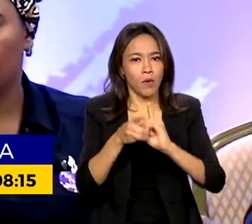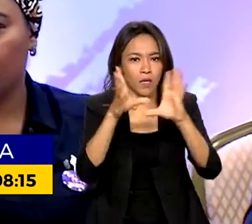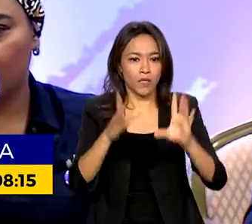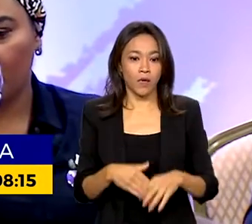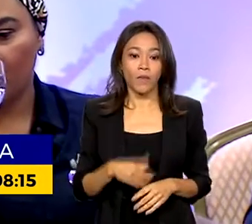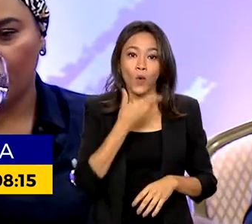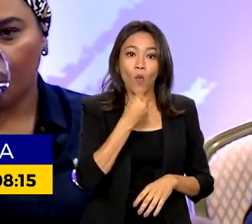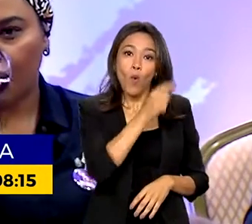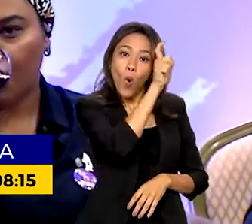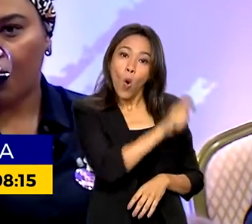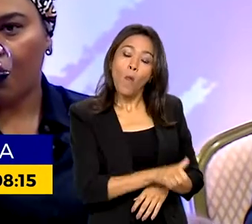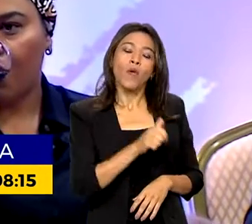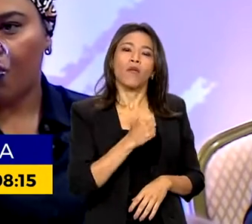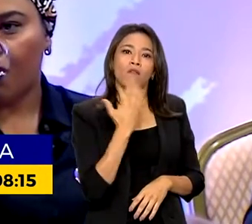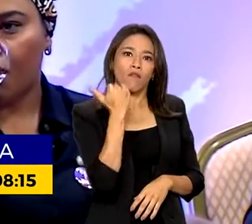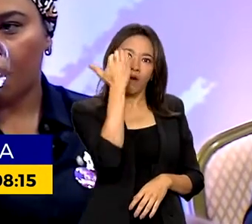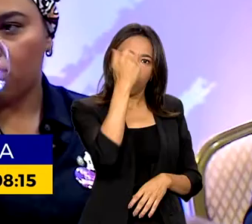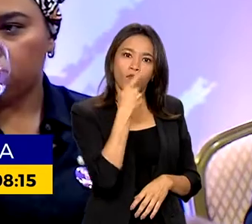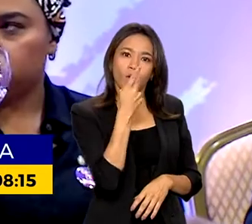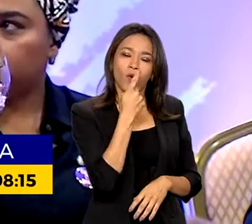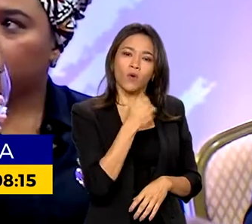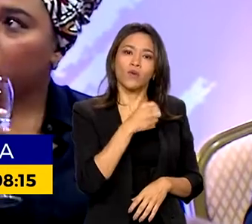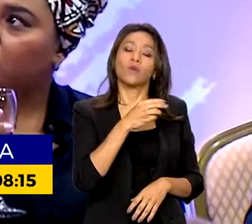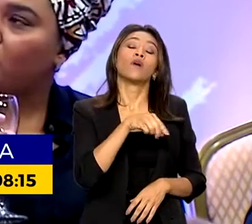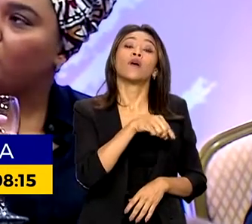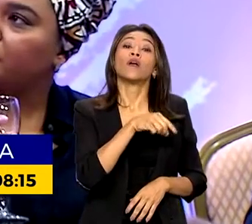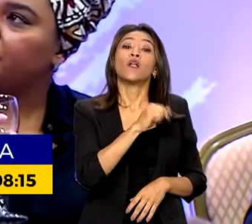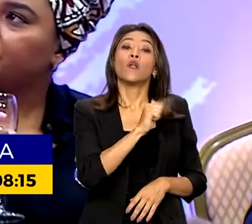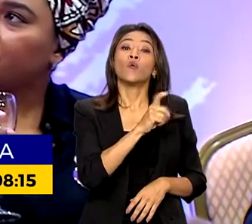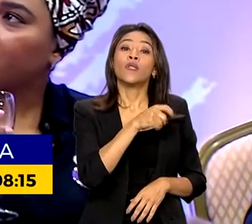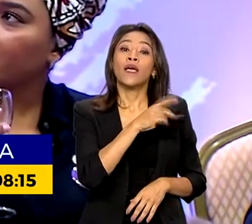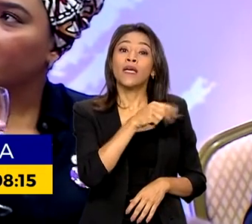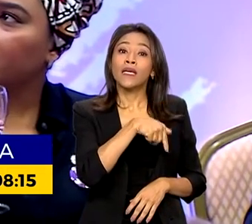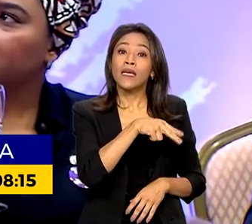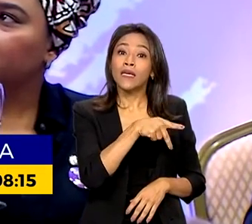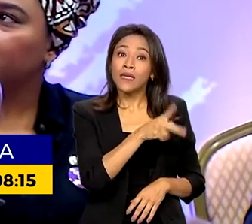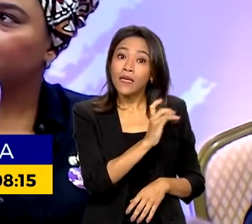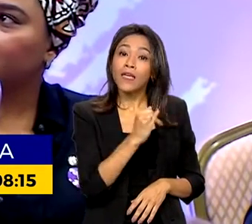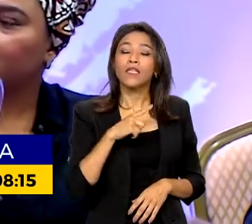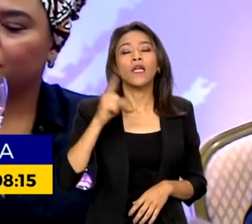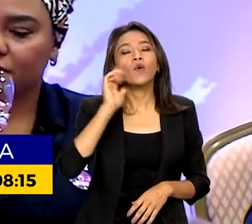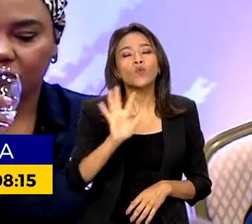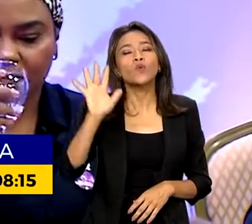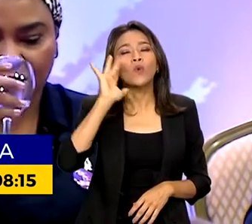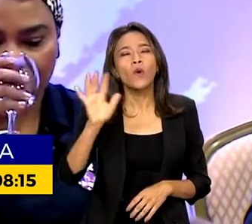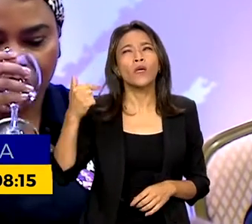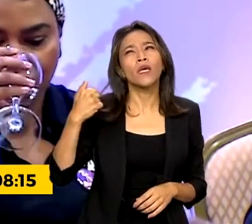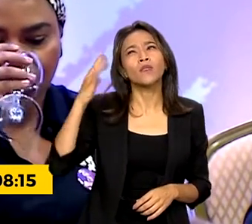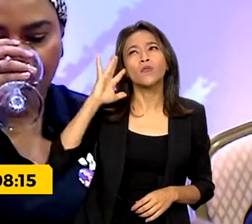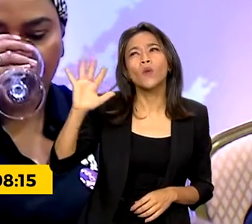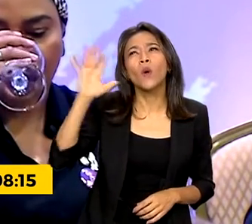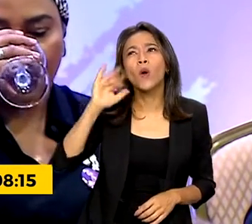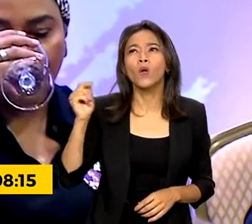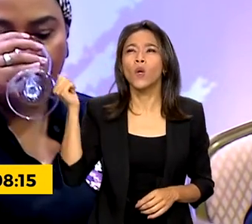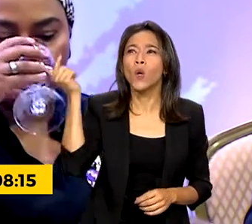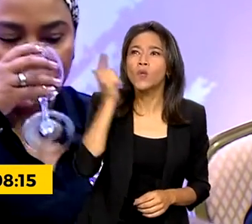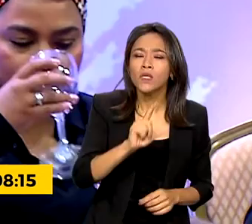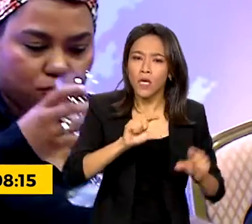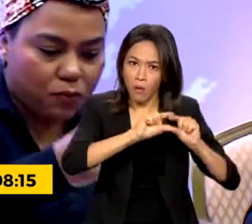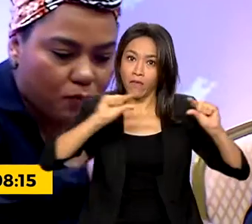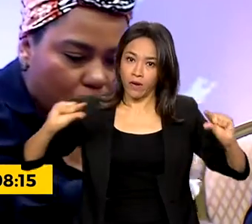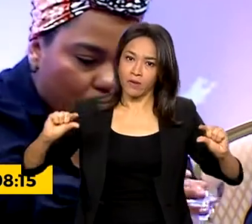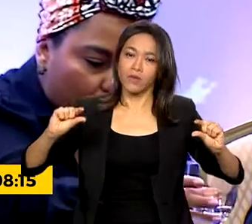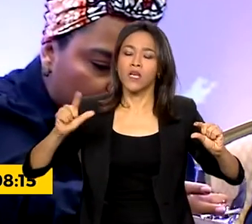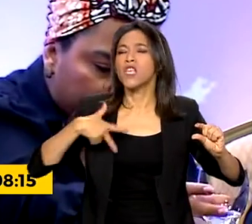Martin Luther King, nós devemos ter um sonho e esse sonho é que um dia possamos não mais